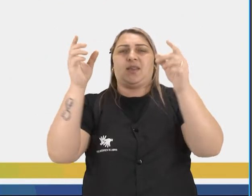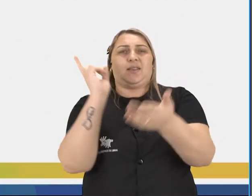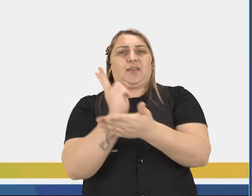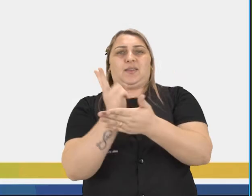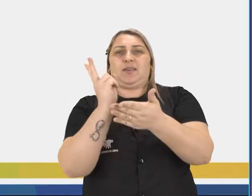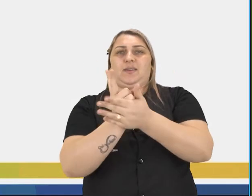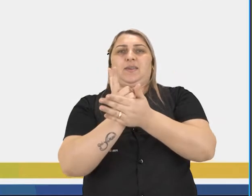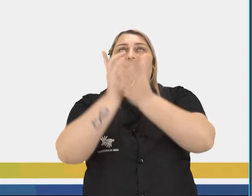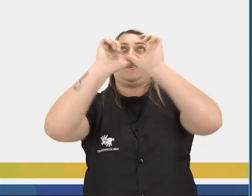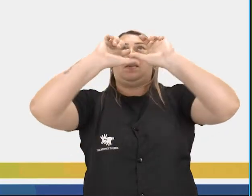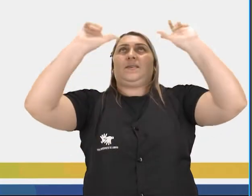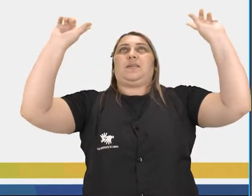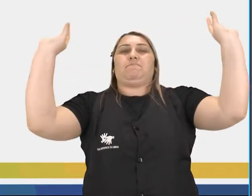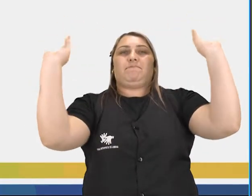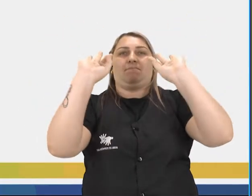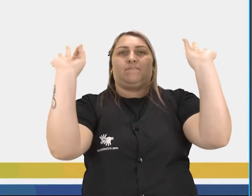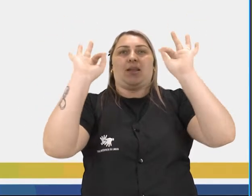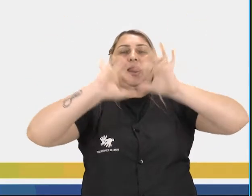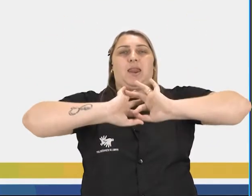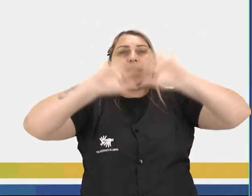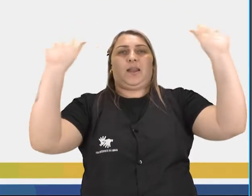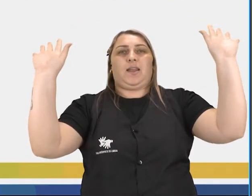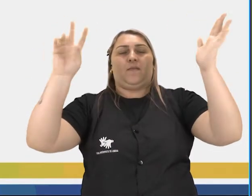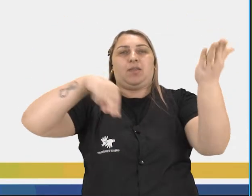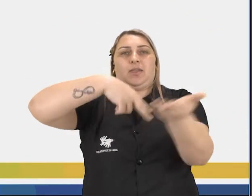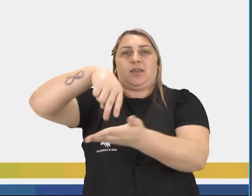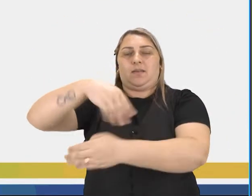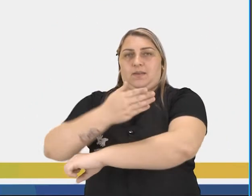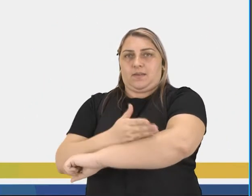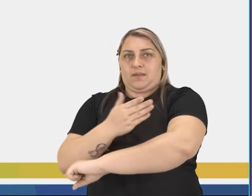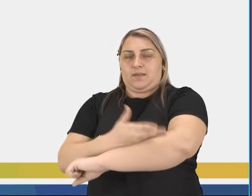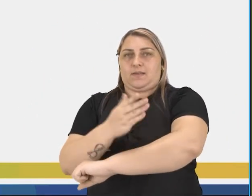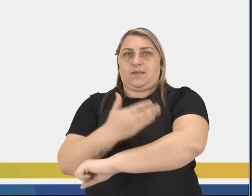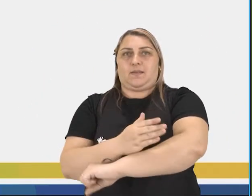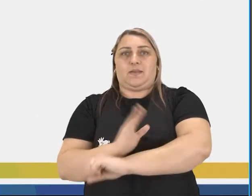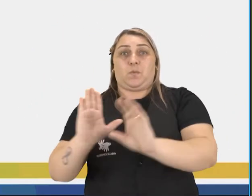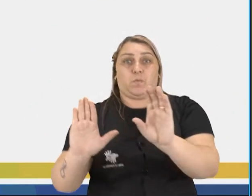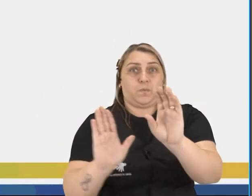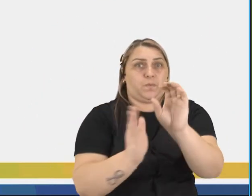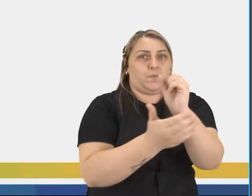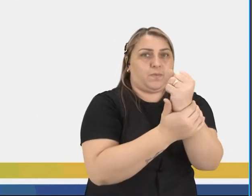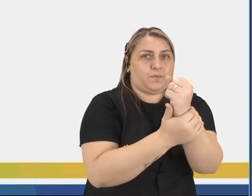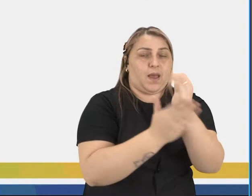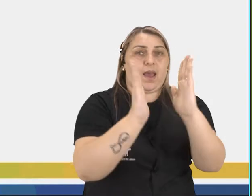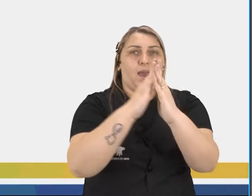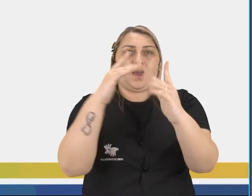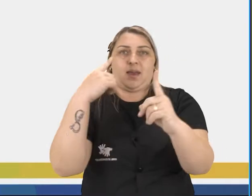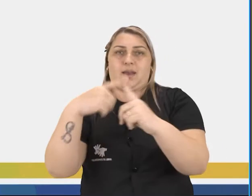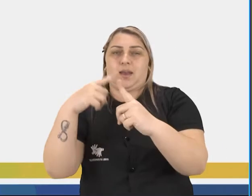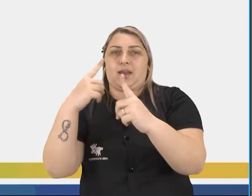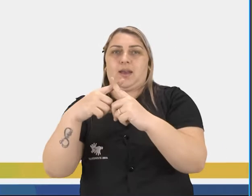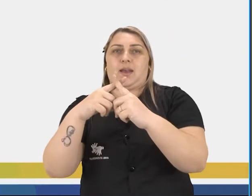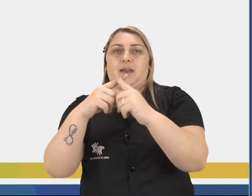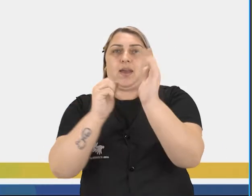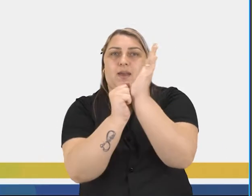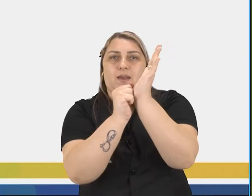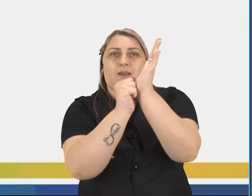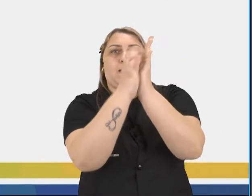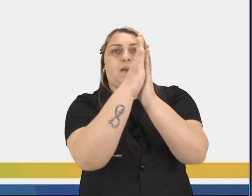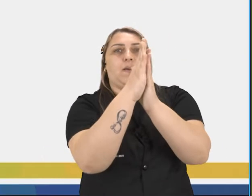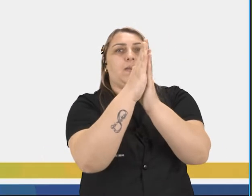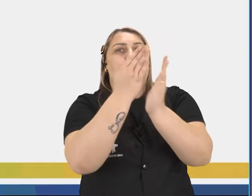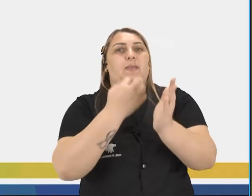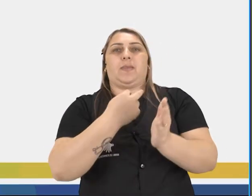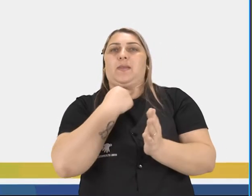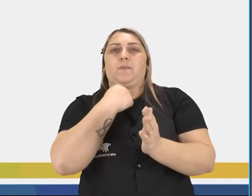sempre ao ar livre, e lembrando que era dança que era praticada de forma escondida. A igreja e a burguesia não podiam saber